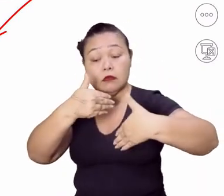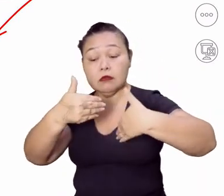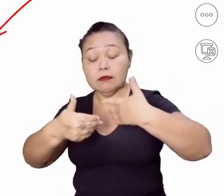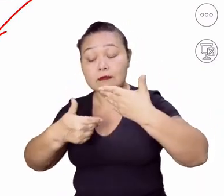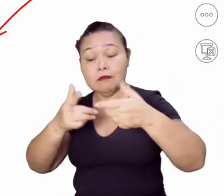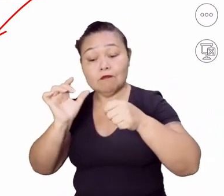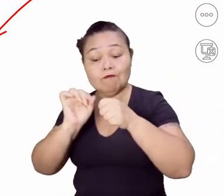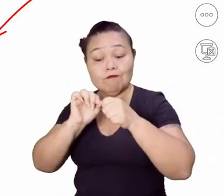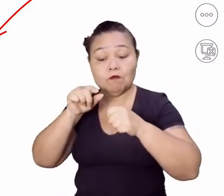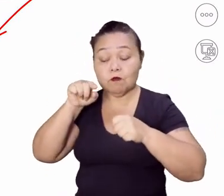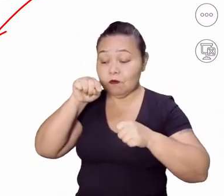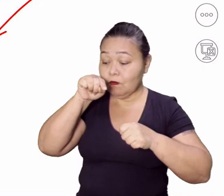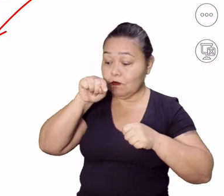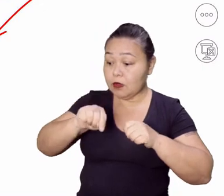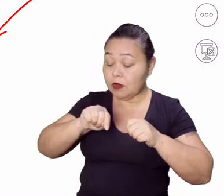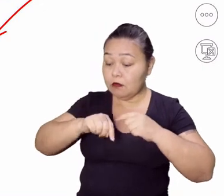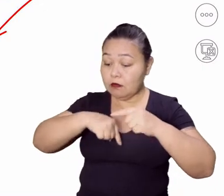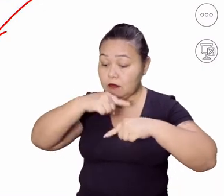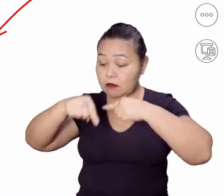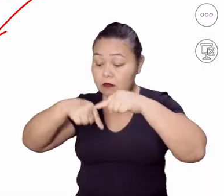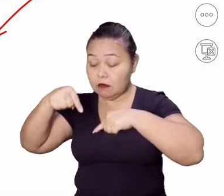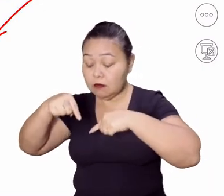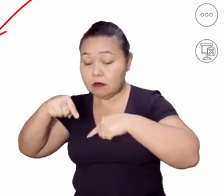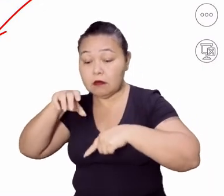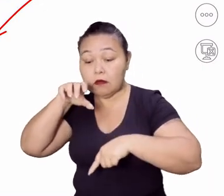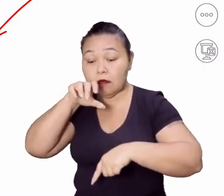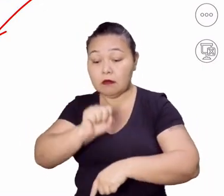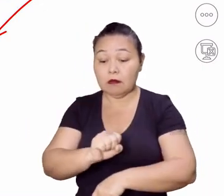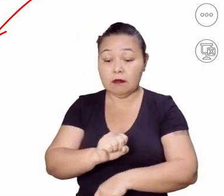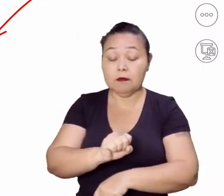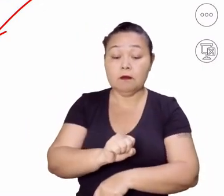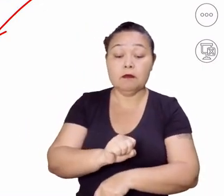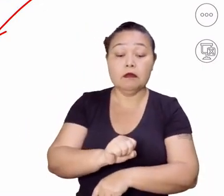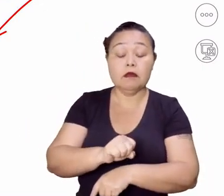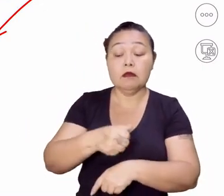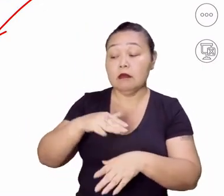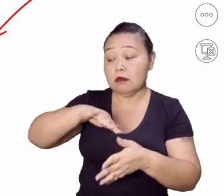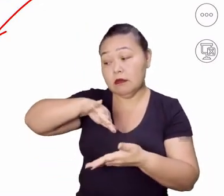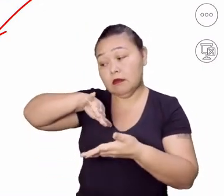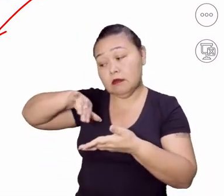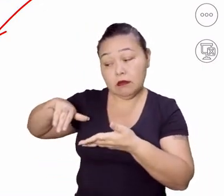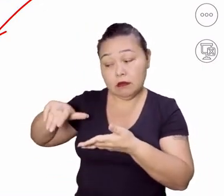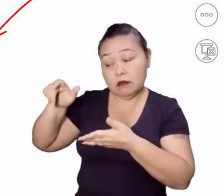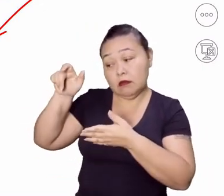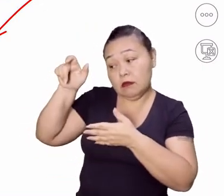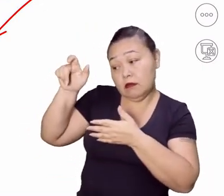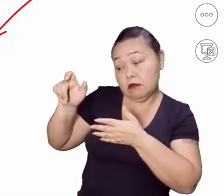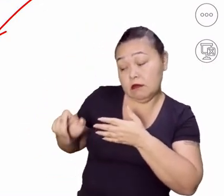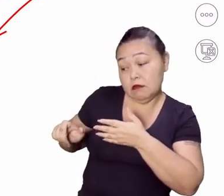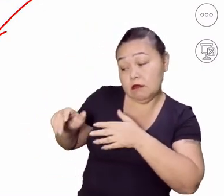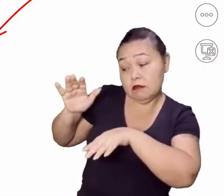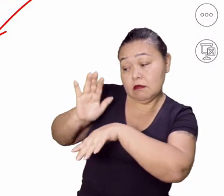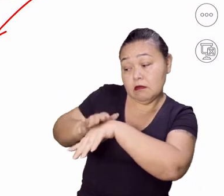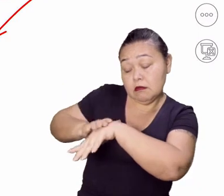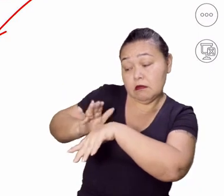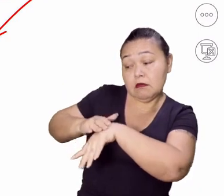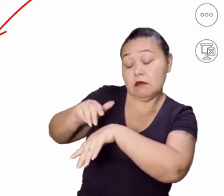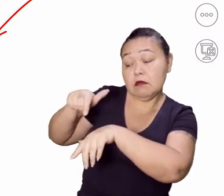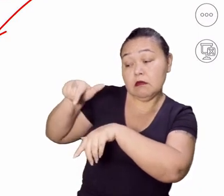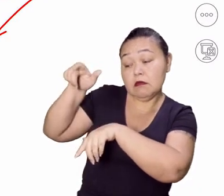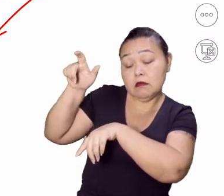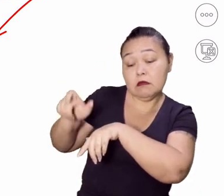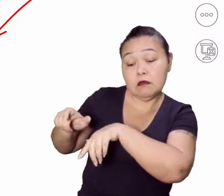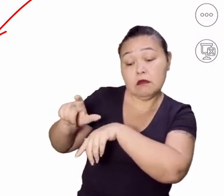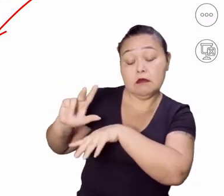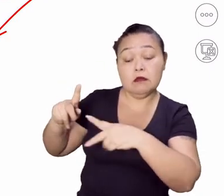cada vez mais automatizados. Então, dispensando muitas das